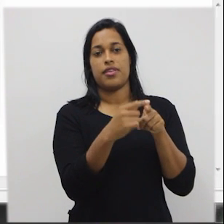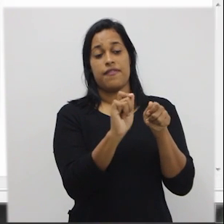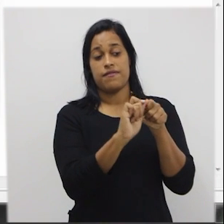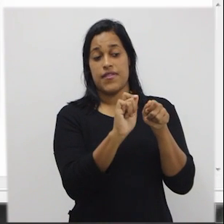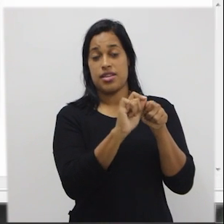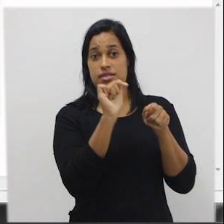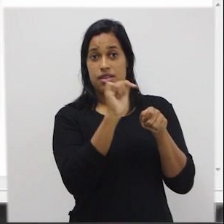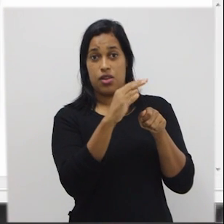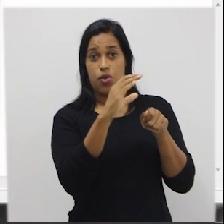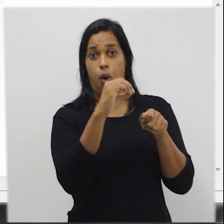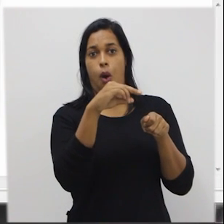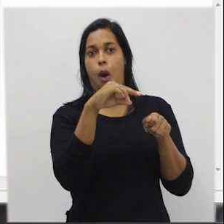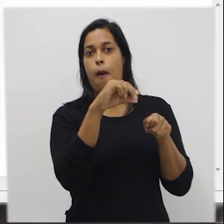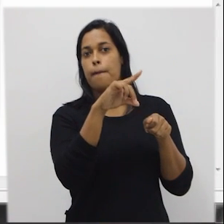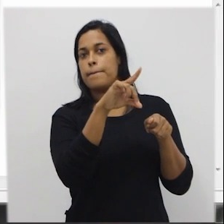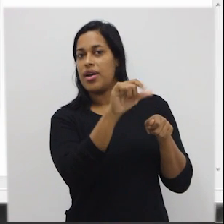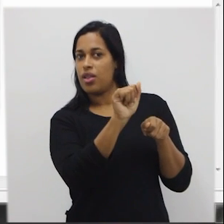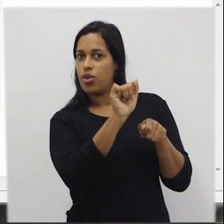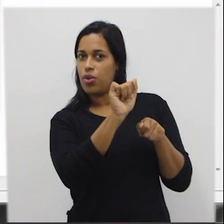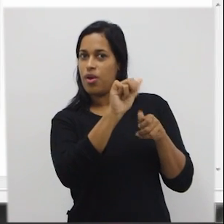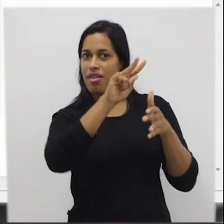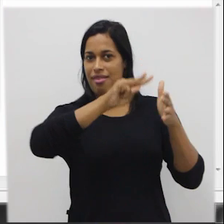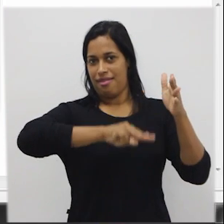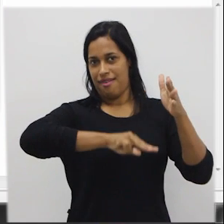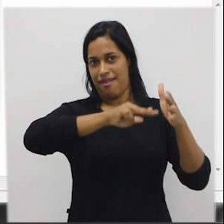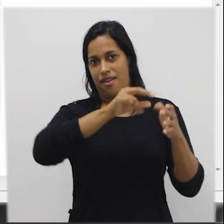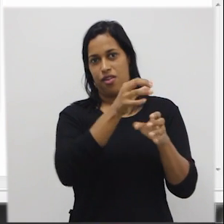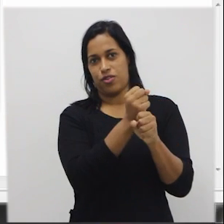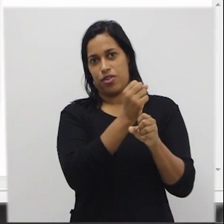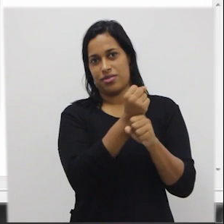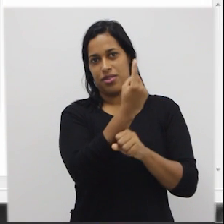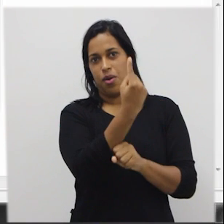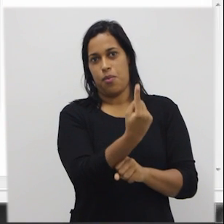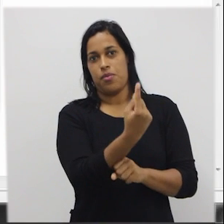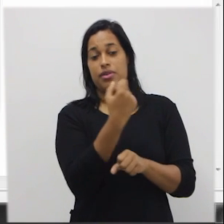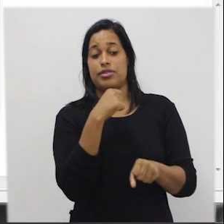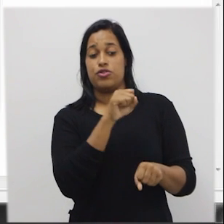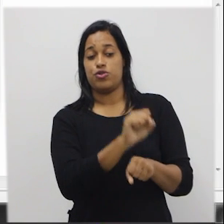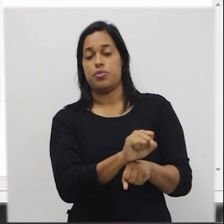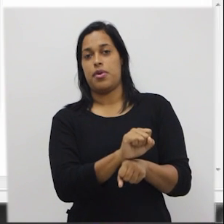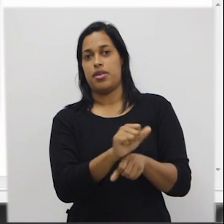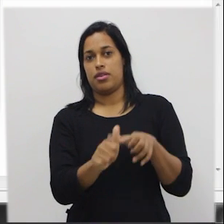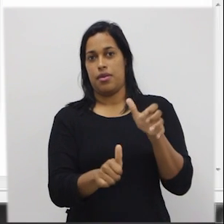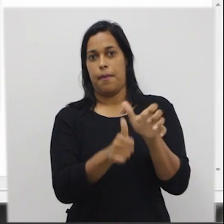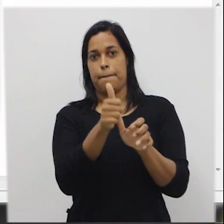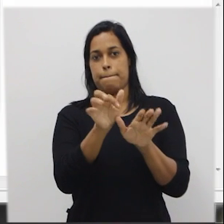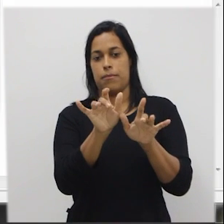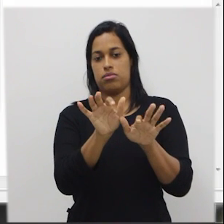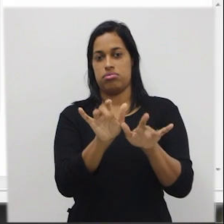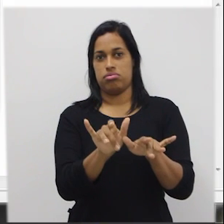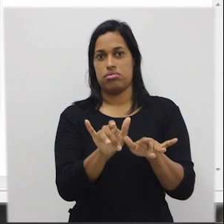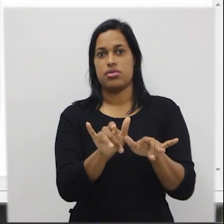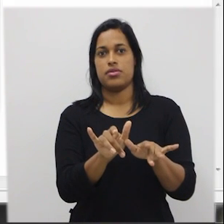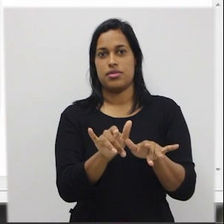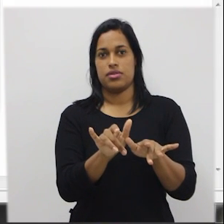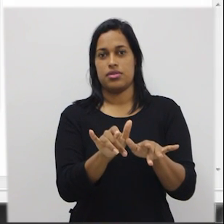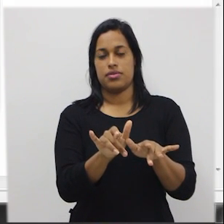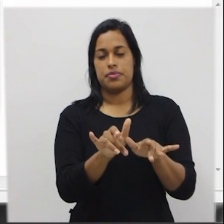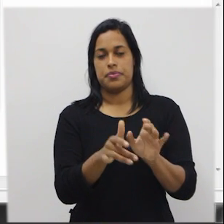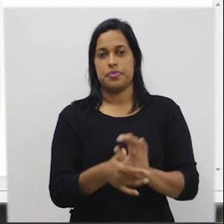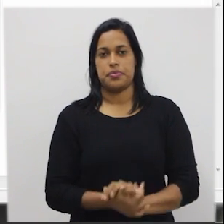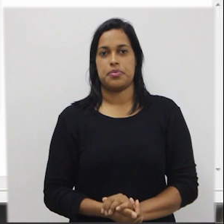o comando leia nota 1 está aguardando a digitação da primeira nota vamos colocar 8